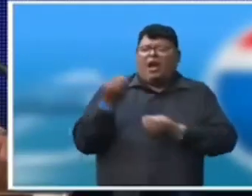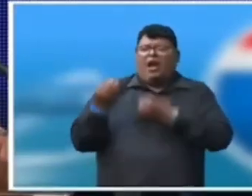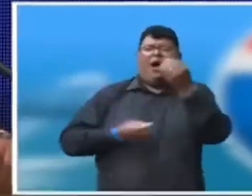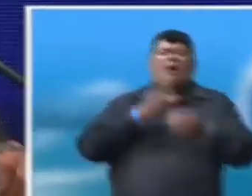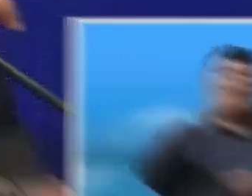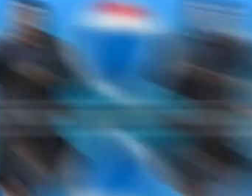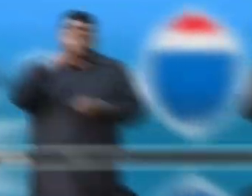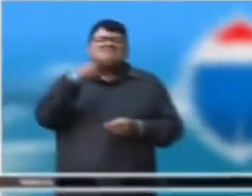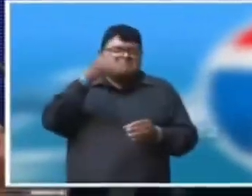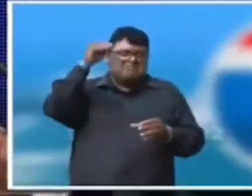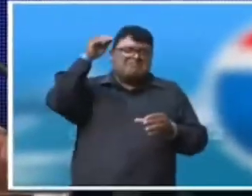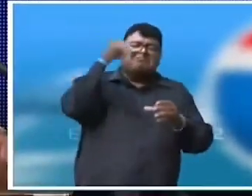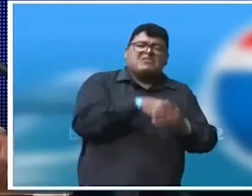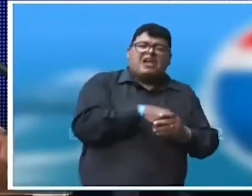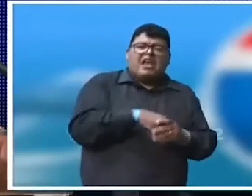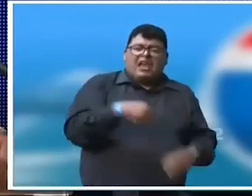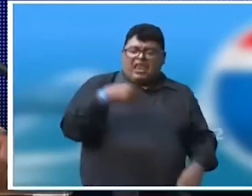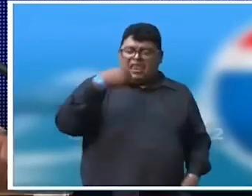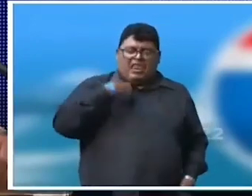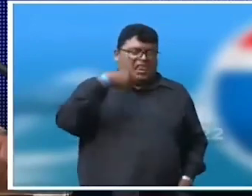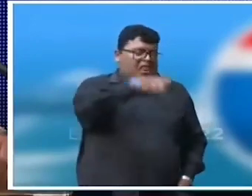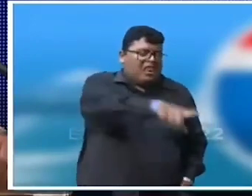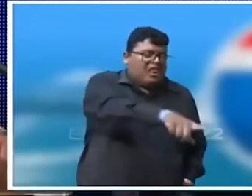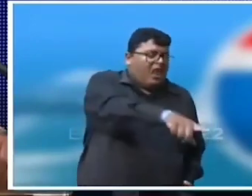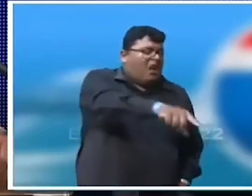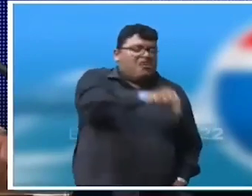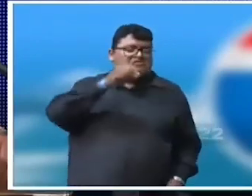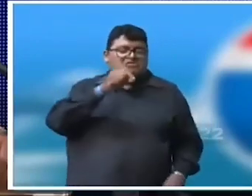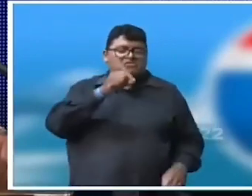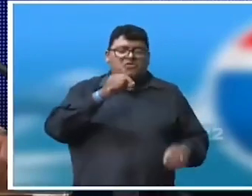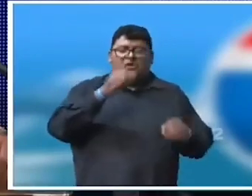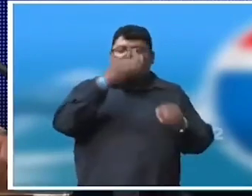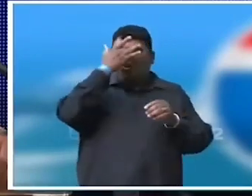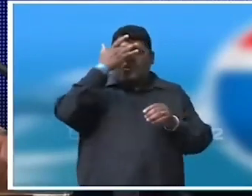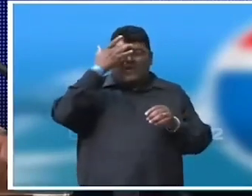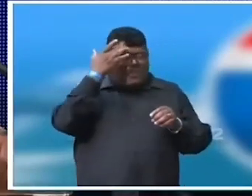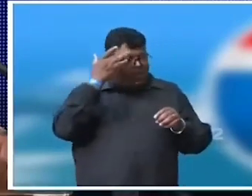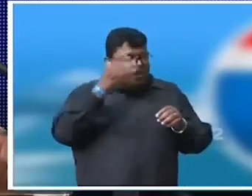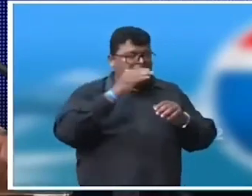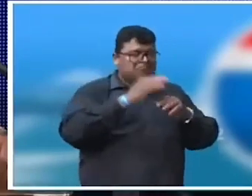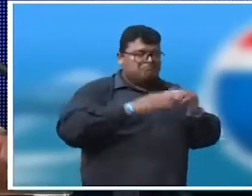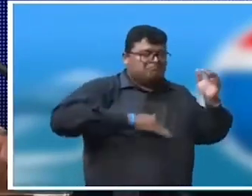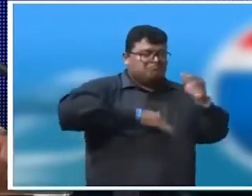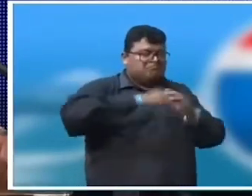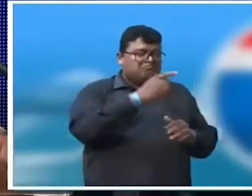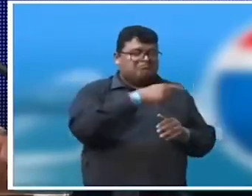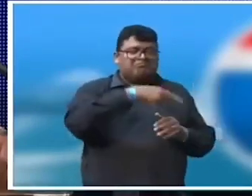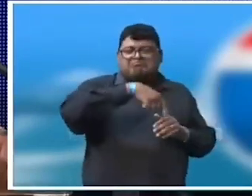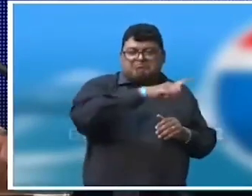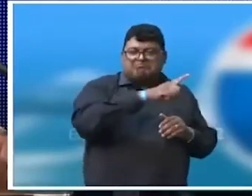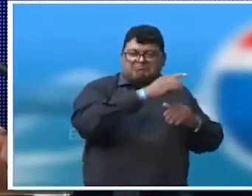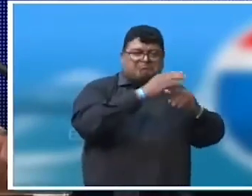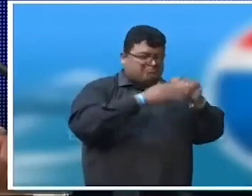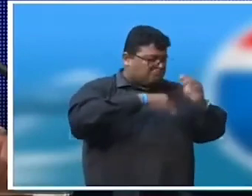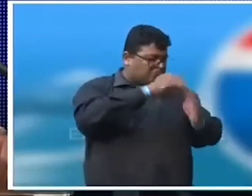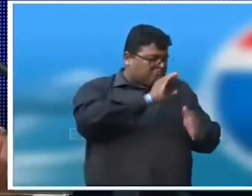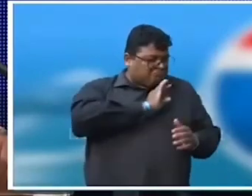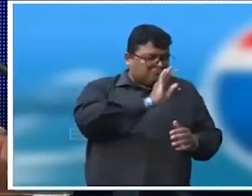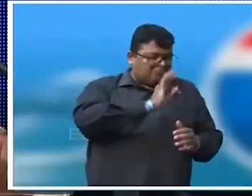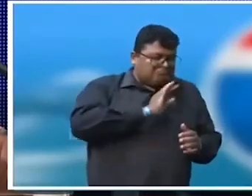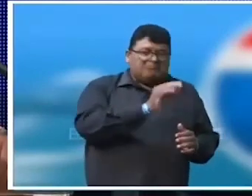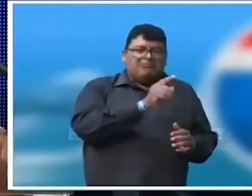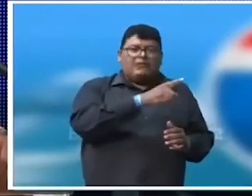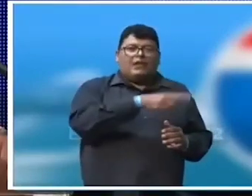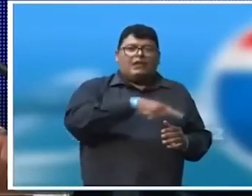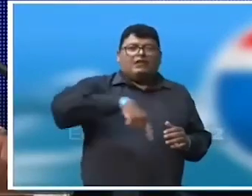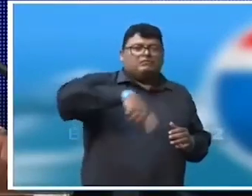acabou de falar, de que escolheria as pessoas de acordo com a sua capacidade técnica, o senhor